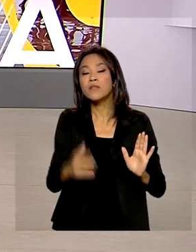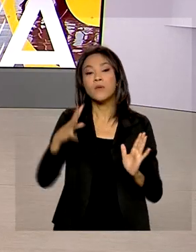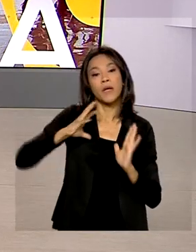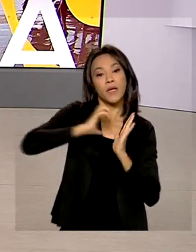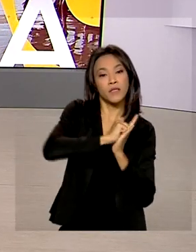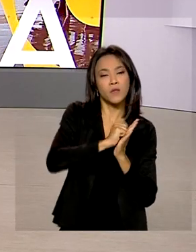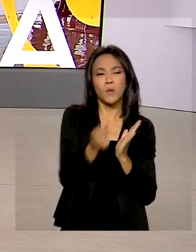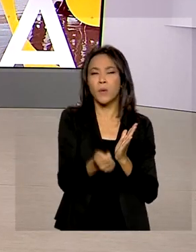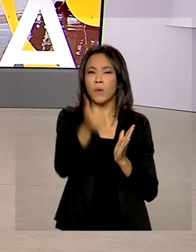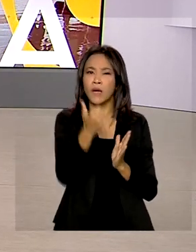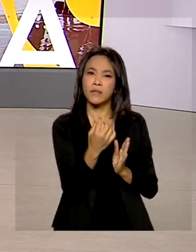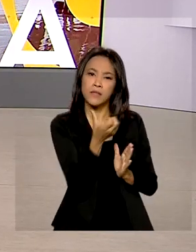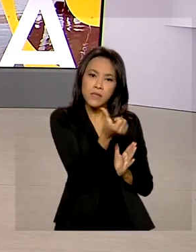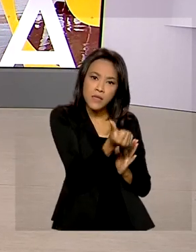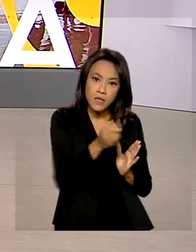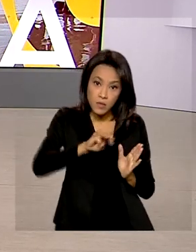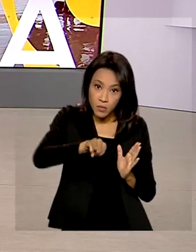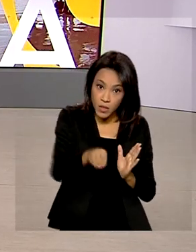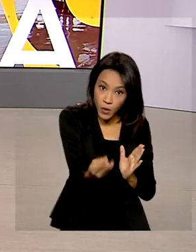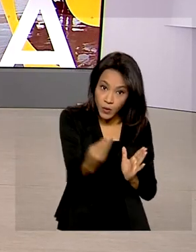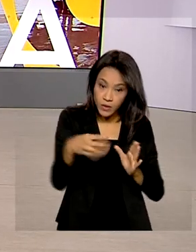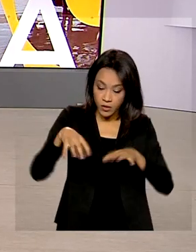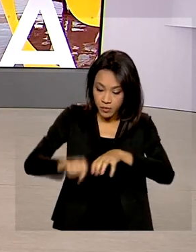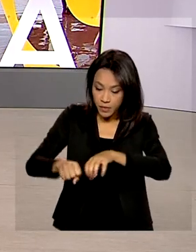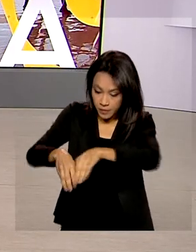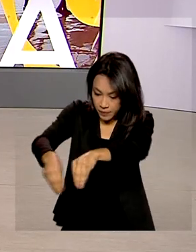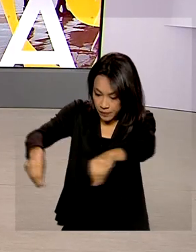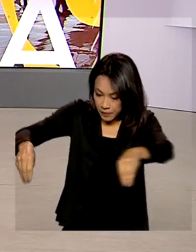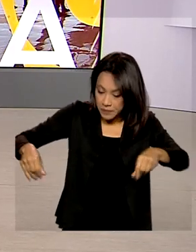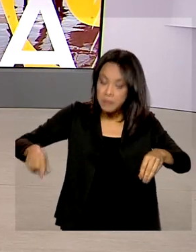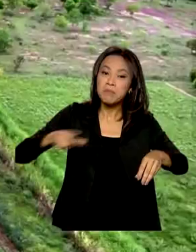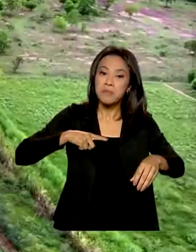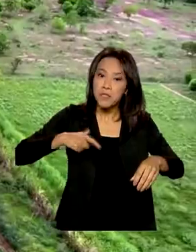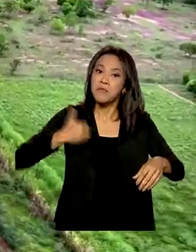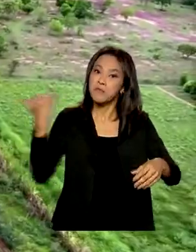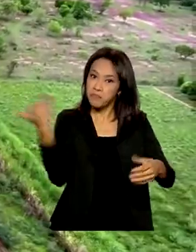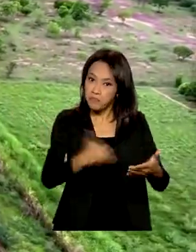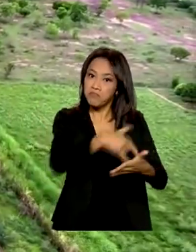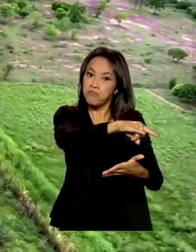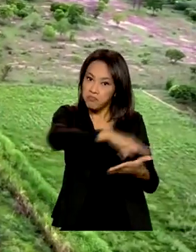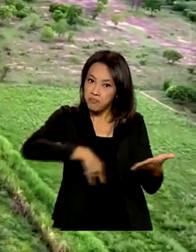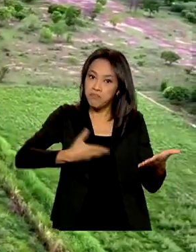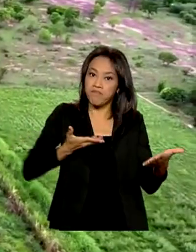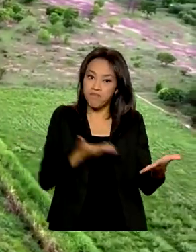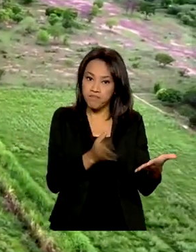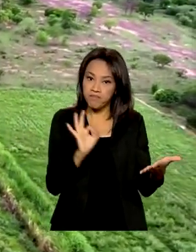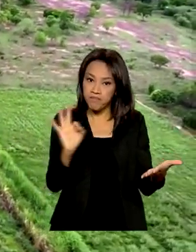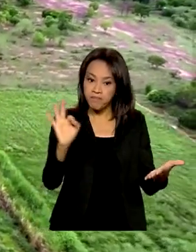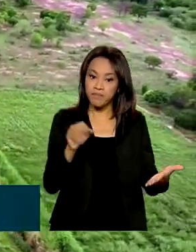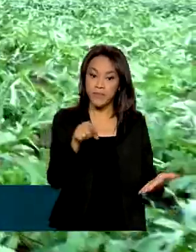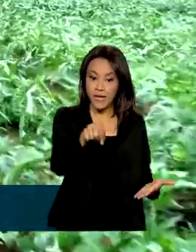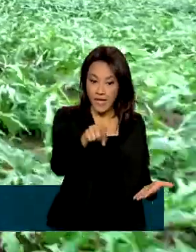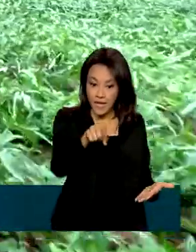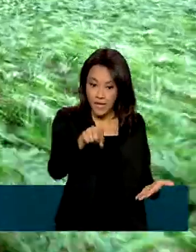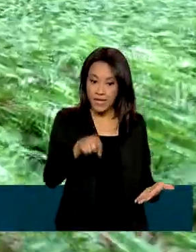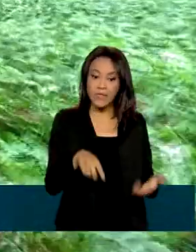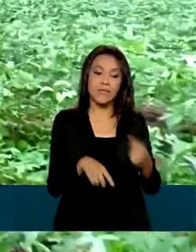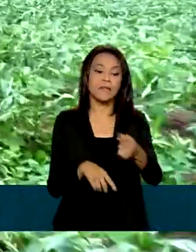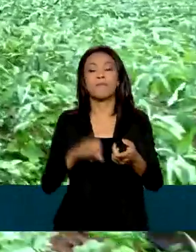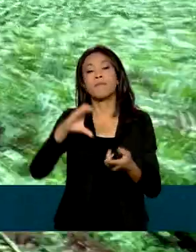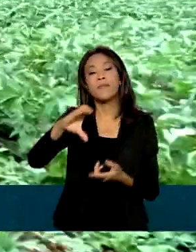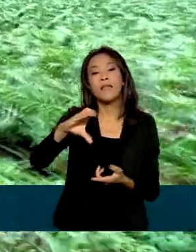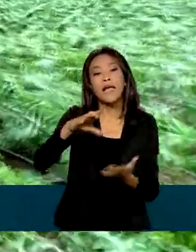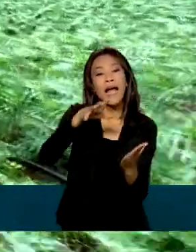6 milhões e meio de imóveis rurais declarados. O Cadastro Ambiental Rural, CAR, é um